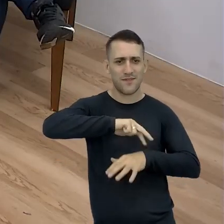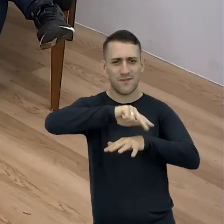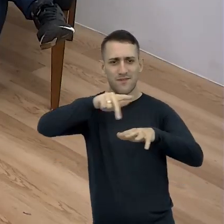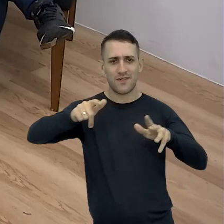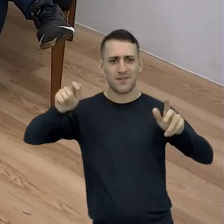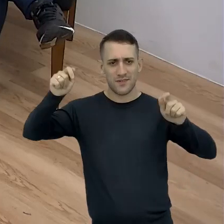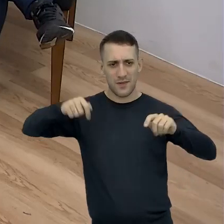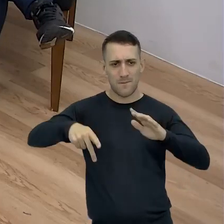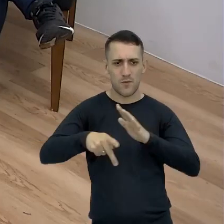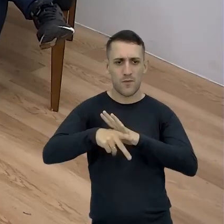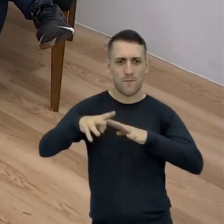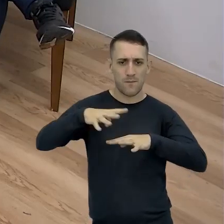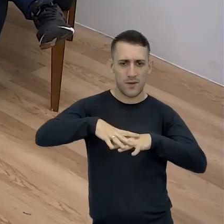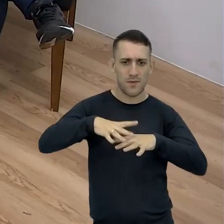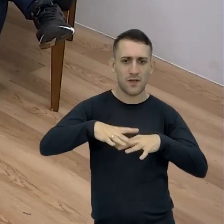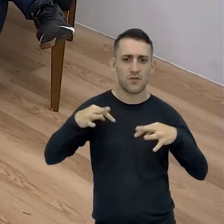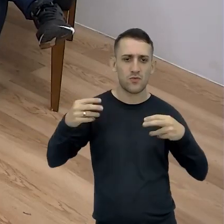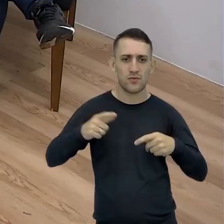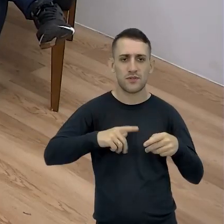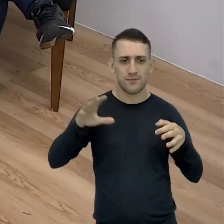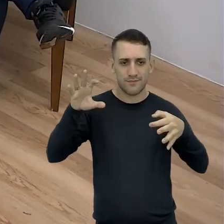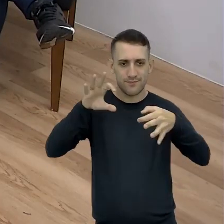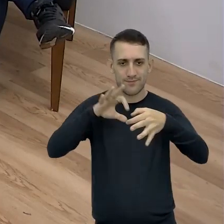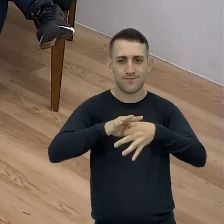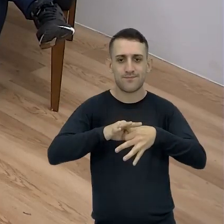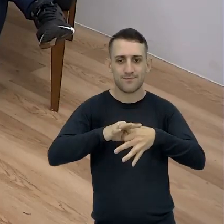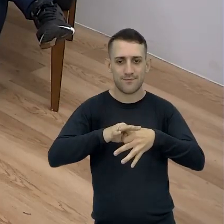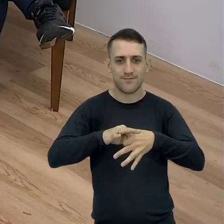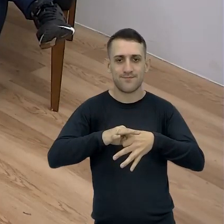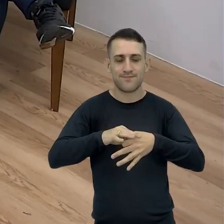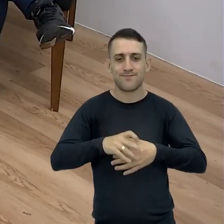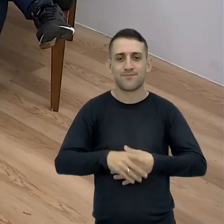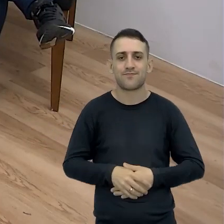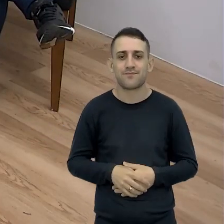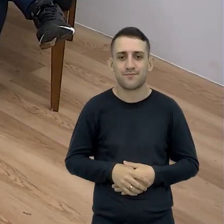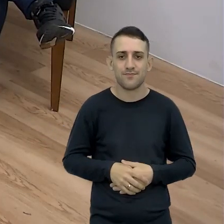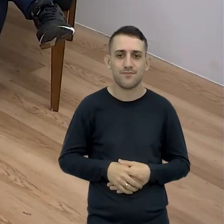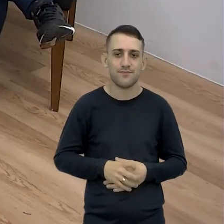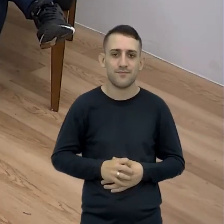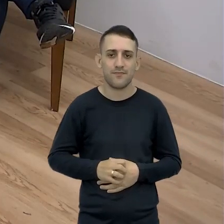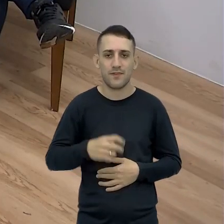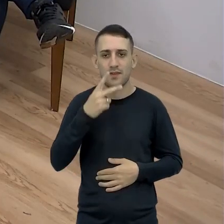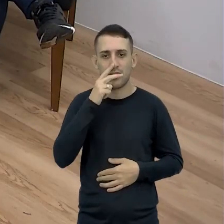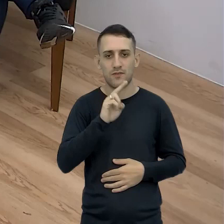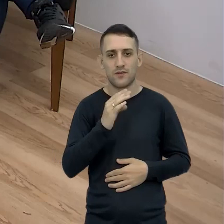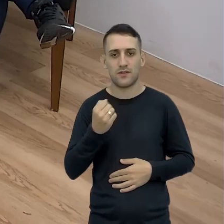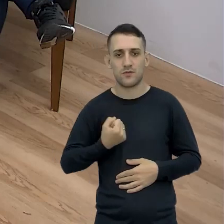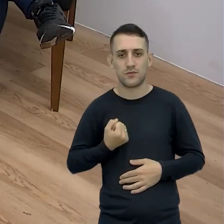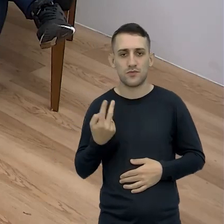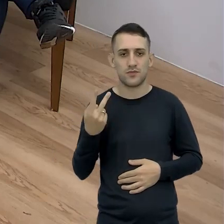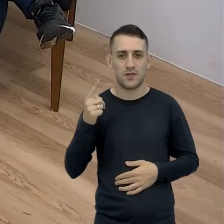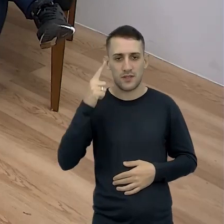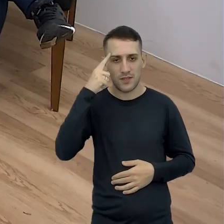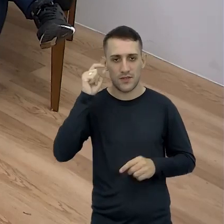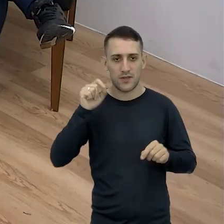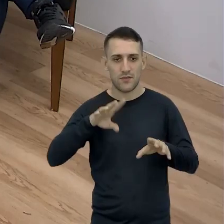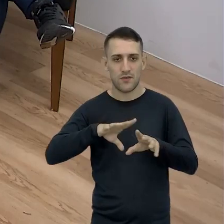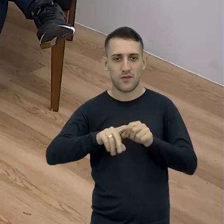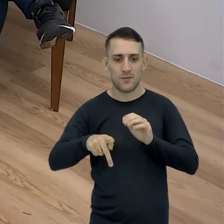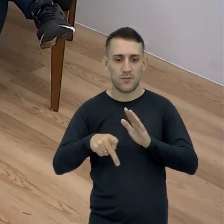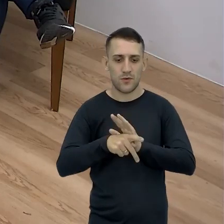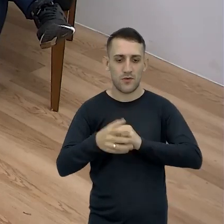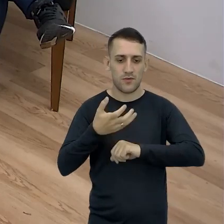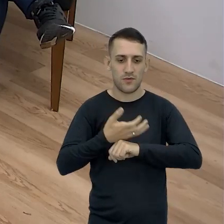entra A matemática Então tudo está Realmente interligado É, eu acho que Esse unidade 2 A ideia da formação Dos